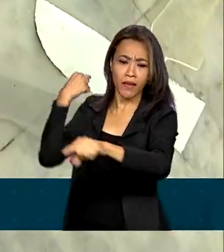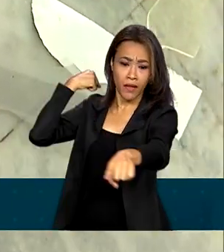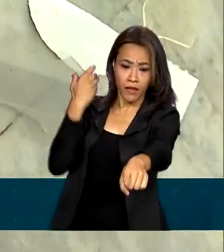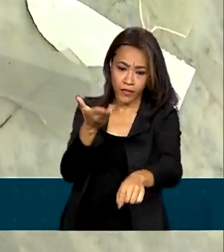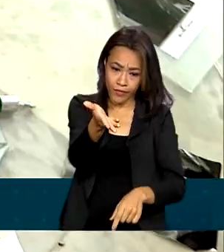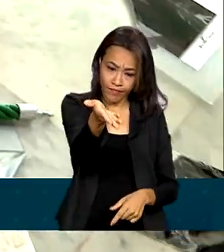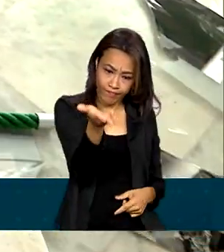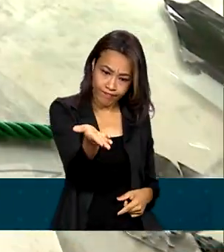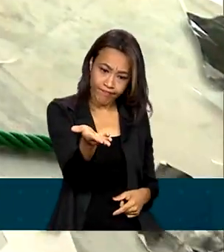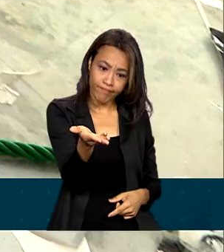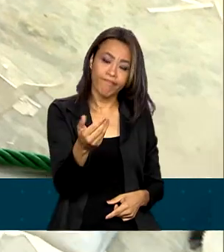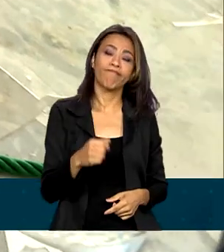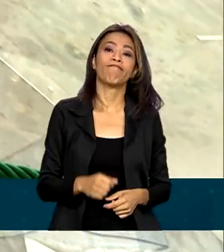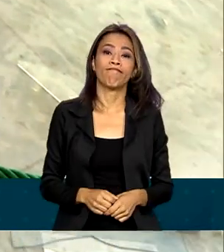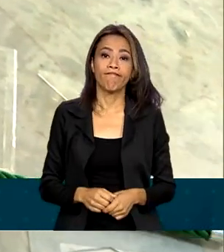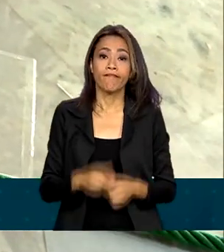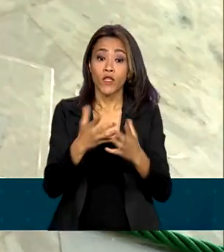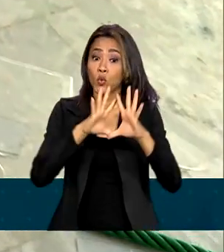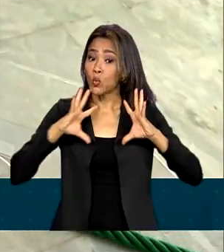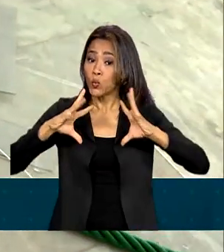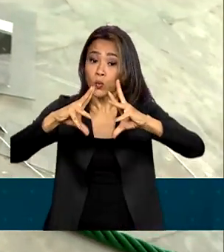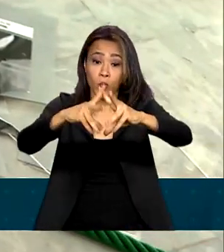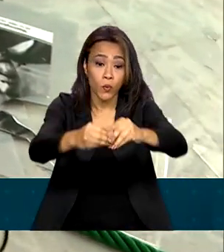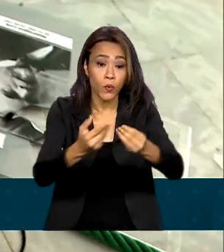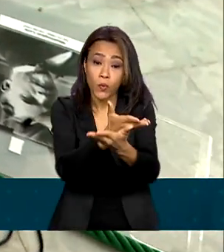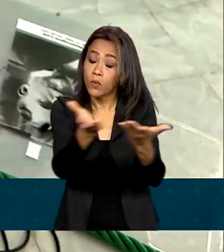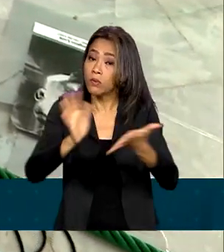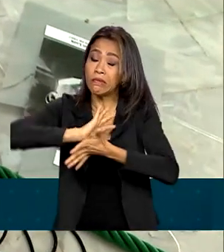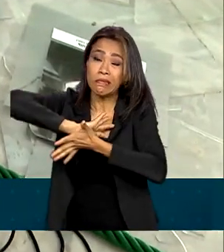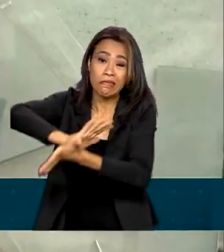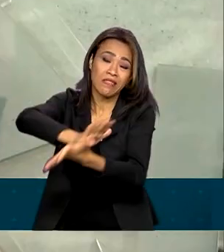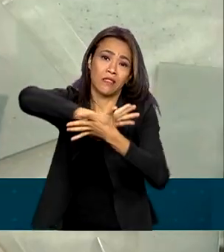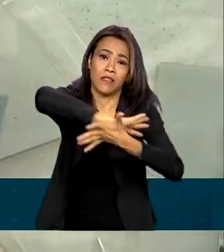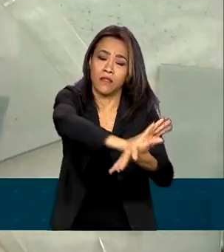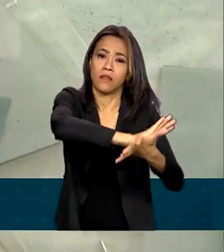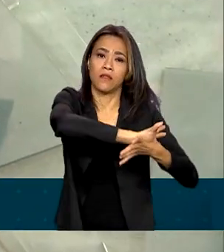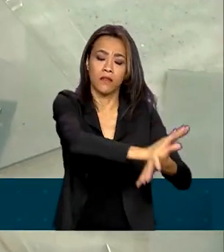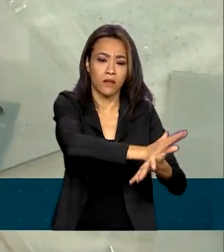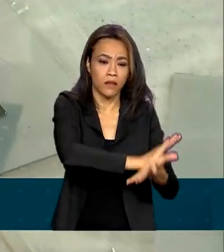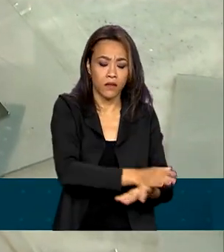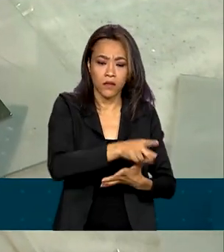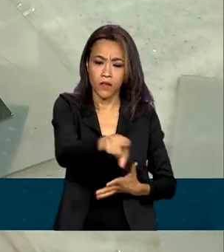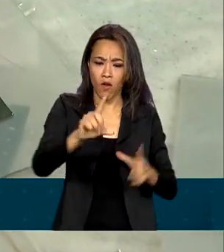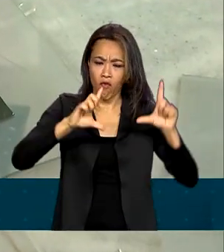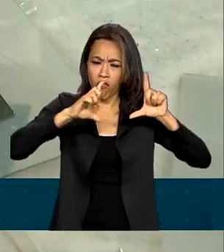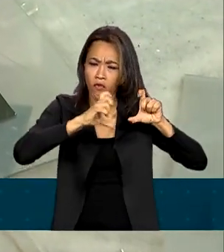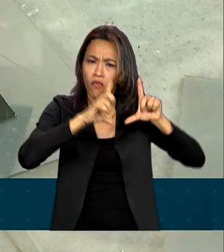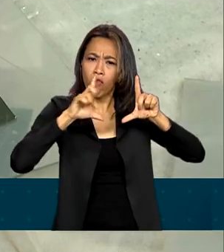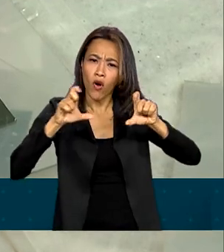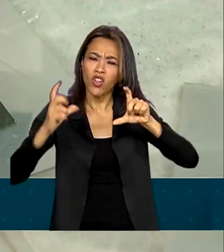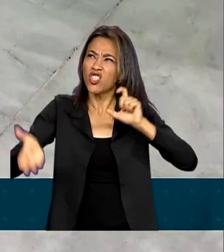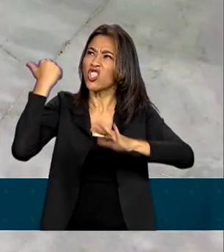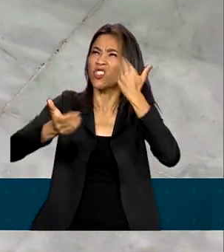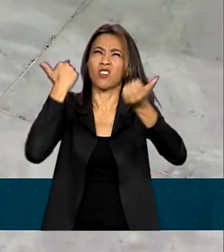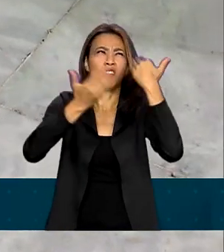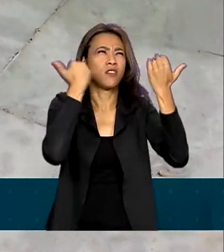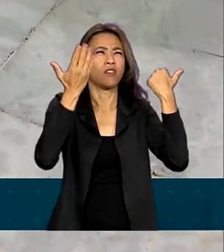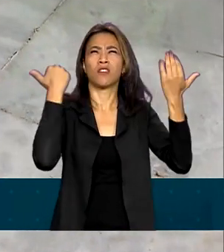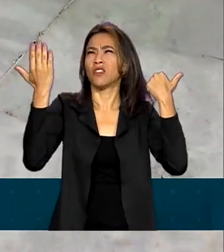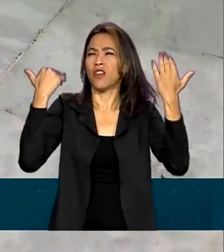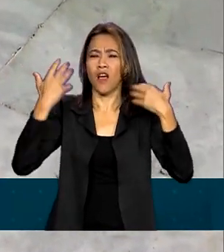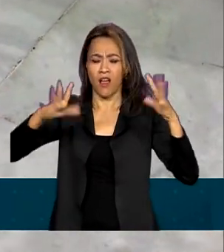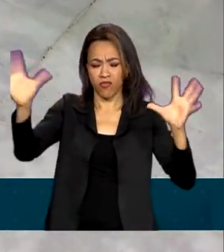Fonseca. O espaço ficou completamente destruído, com todas as fotografias retiradas da parede,